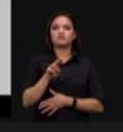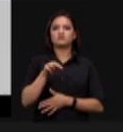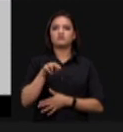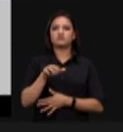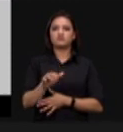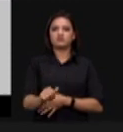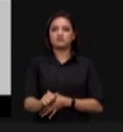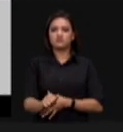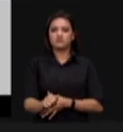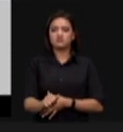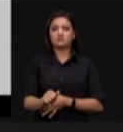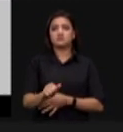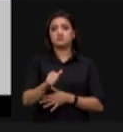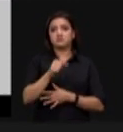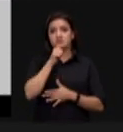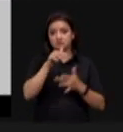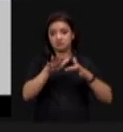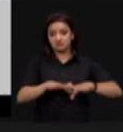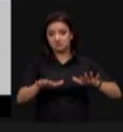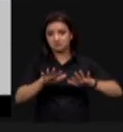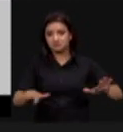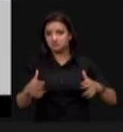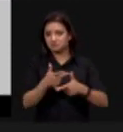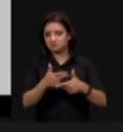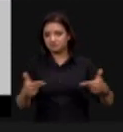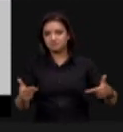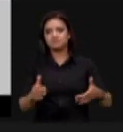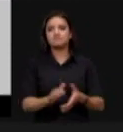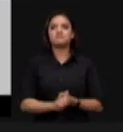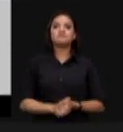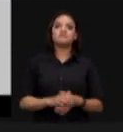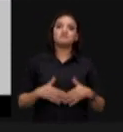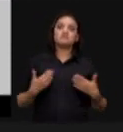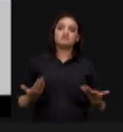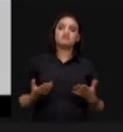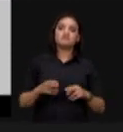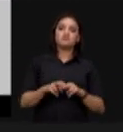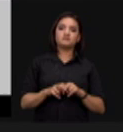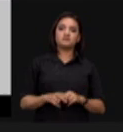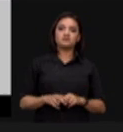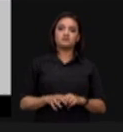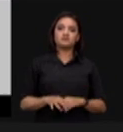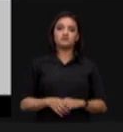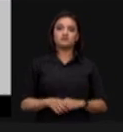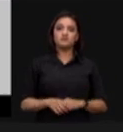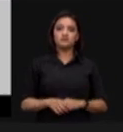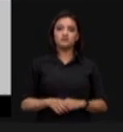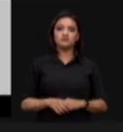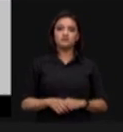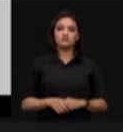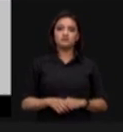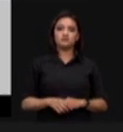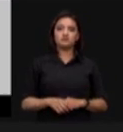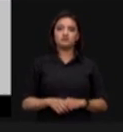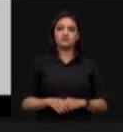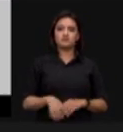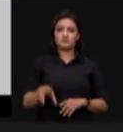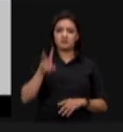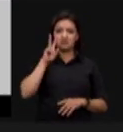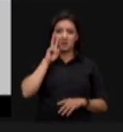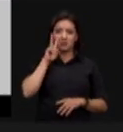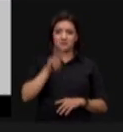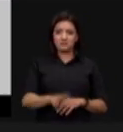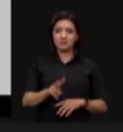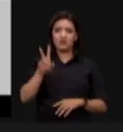da fauna aquática e assim por diante muito bem neste contexto excelências olhando a história